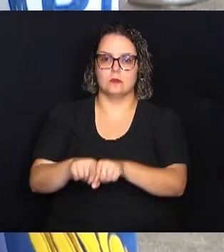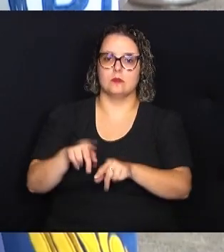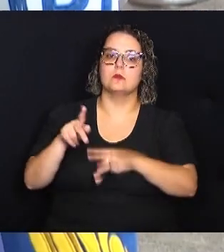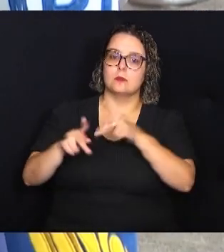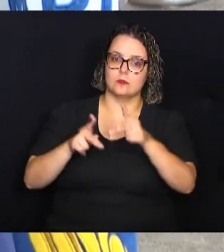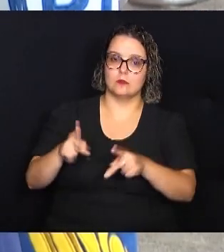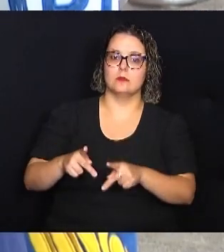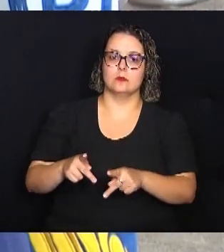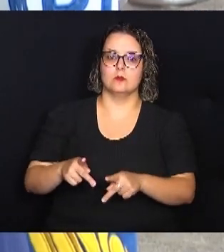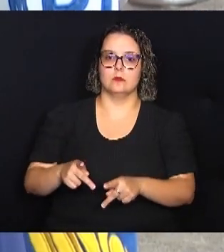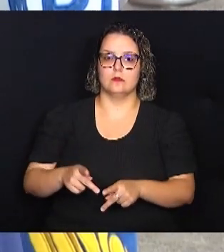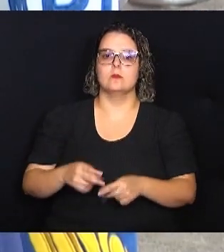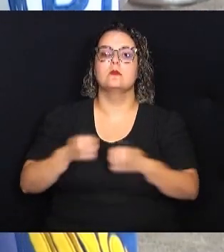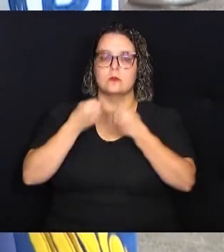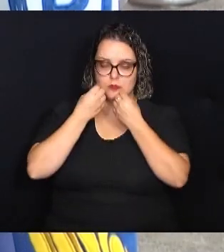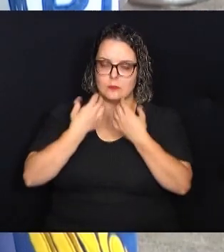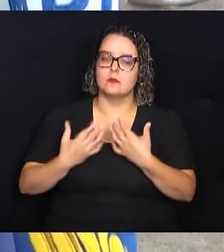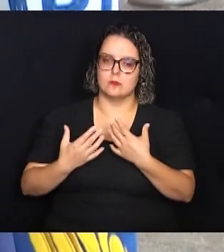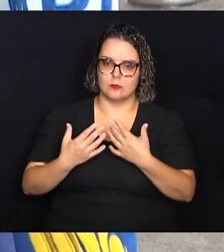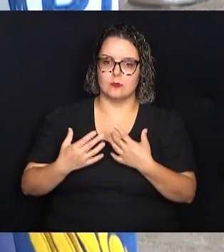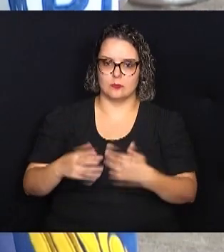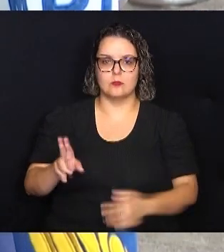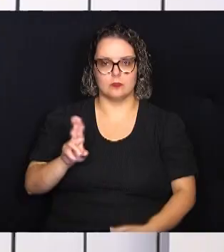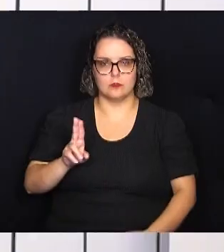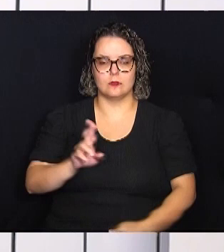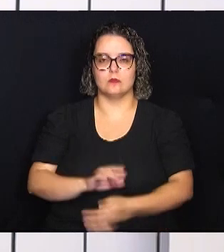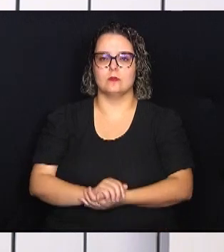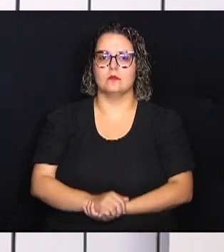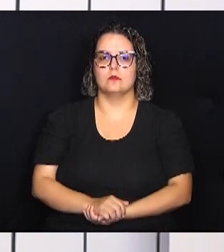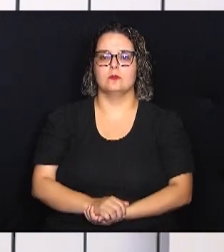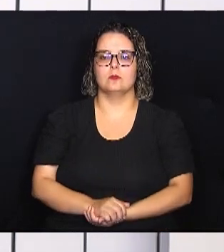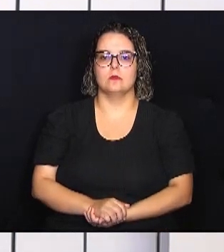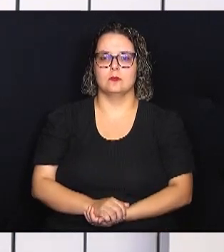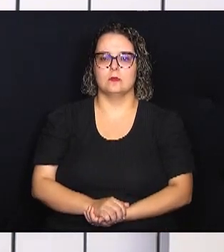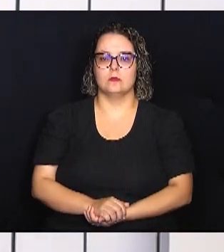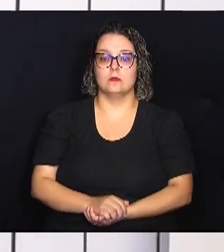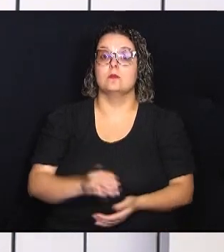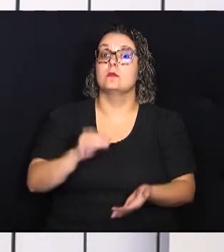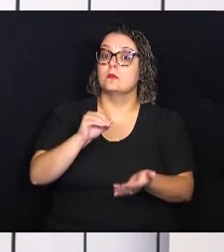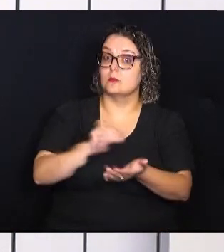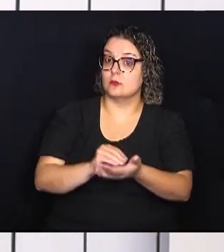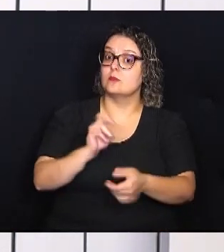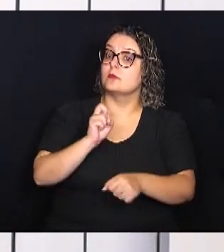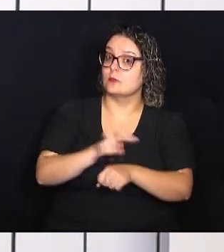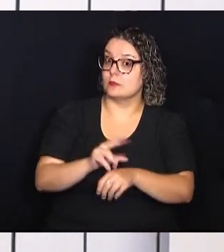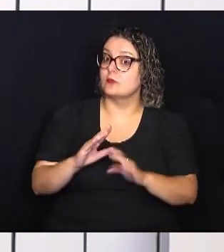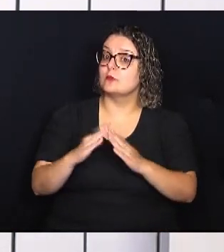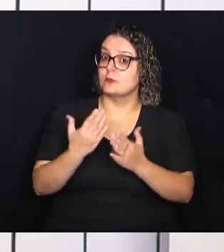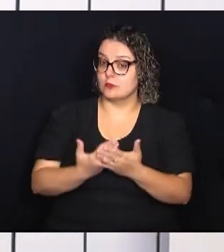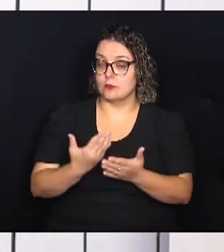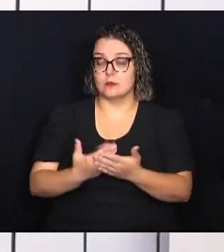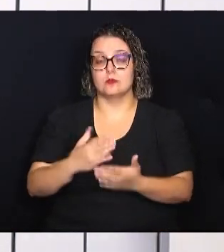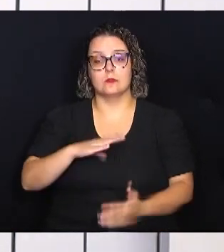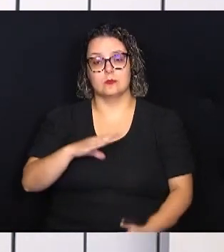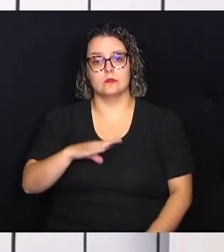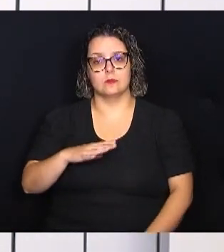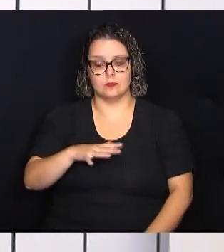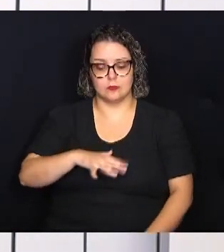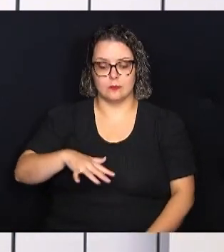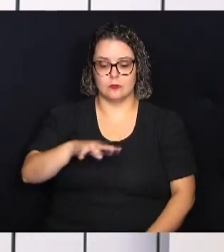deu muito certo, foi de muita utilidade. Falta de vagas nas escolas municipais da região de